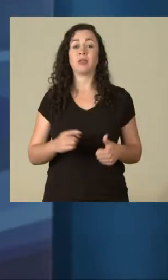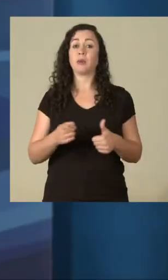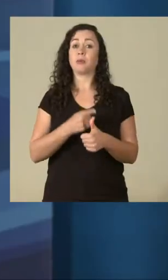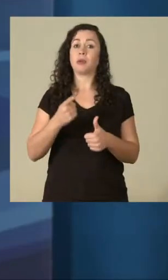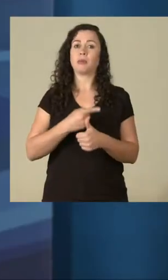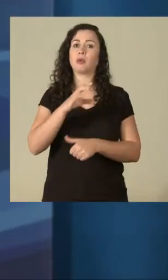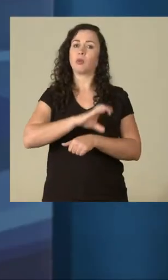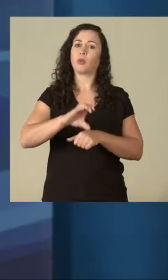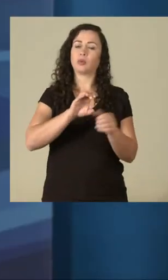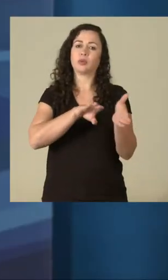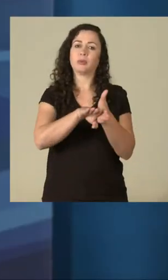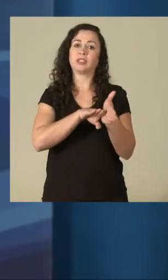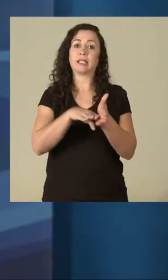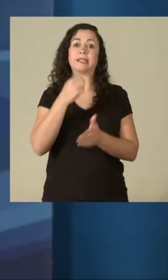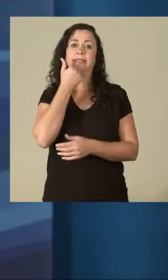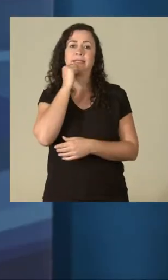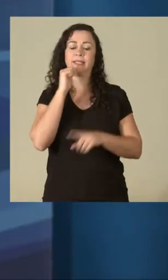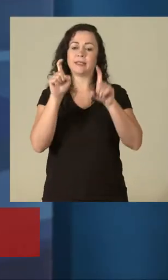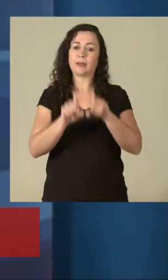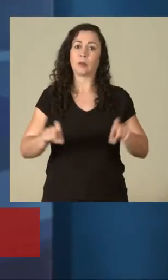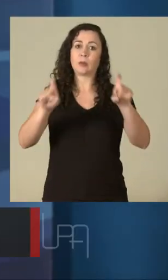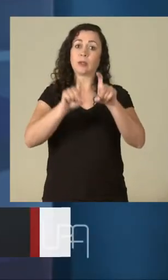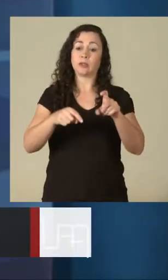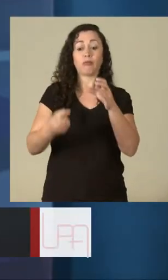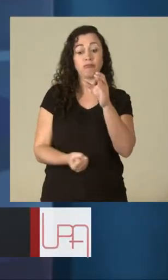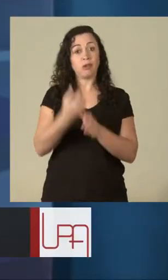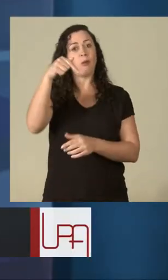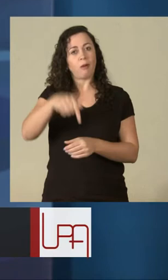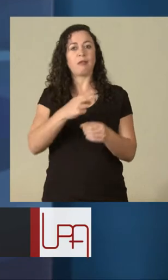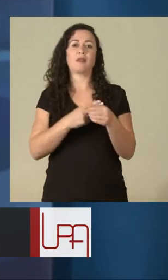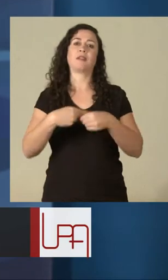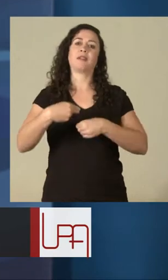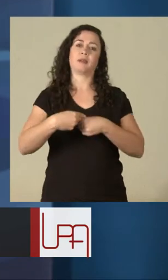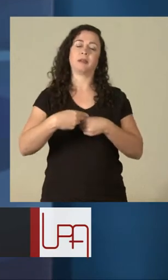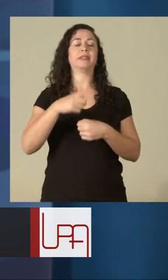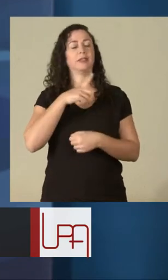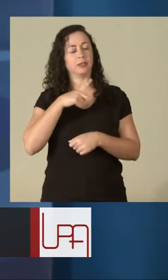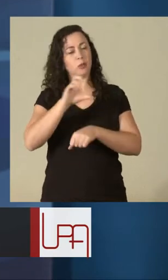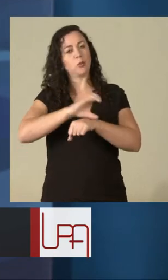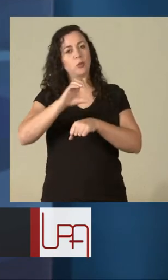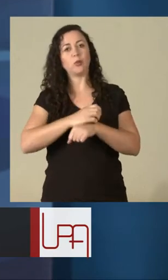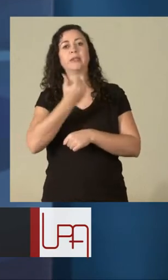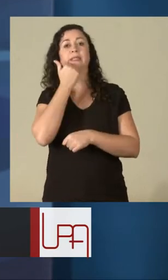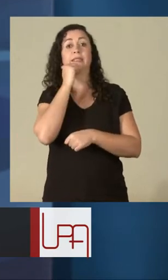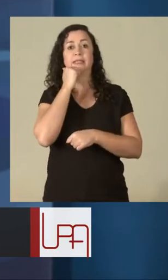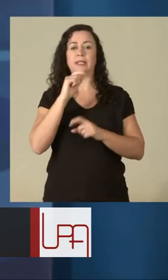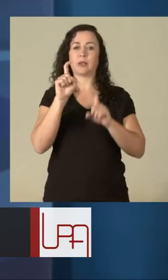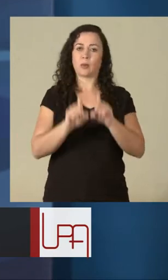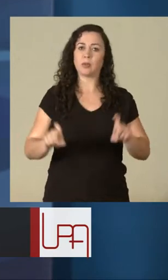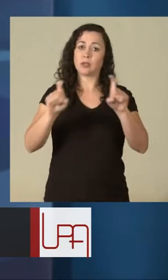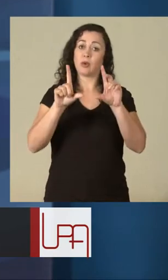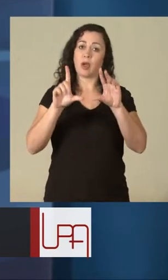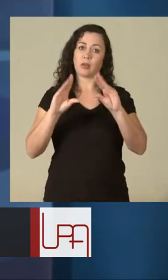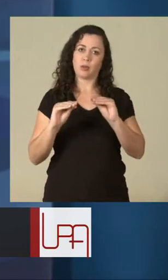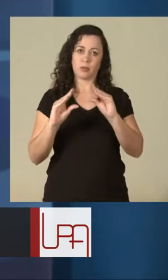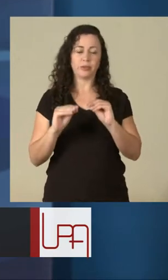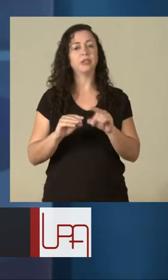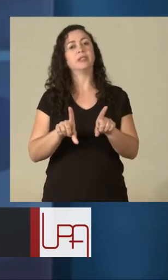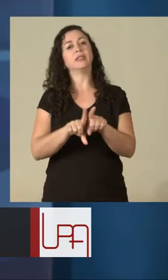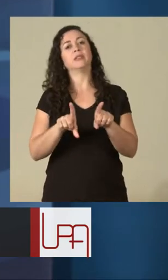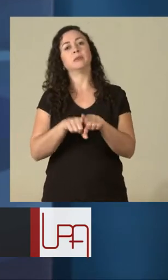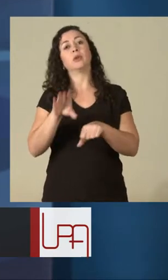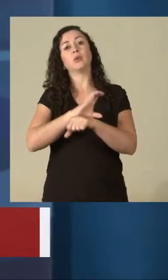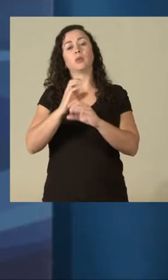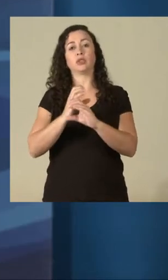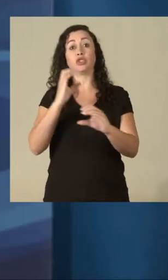O primeiro curso de bacharelado de Ciência da Computação foi construído na Unicampus. A gente tem um curso de Ciência da Computação, que é noturno, e um curso de